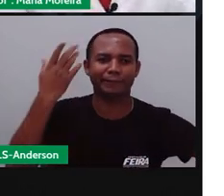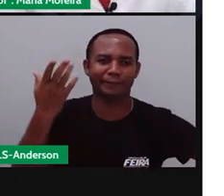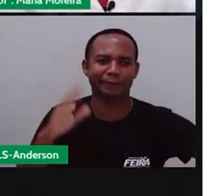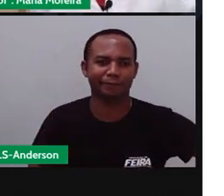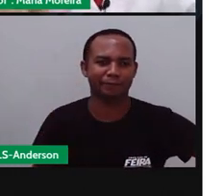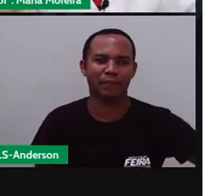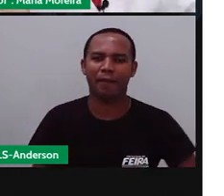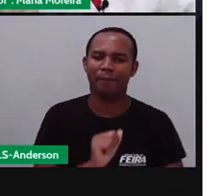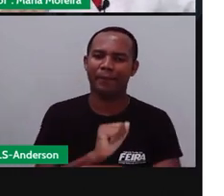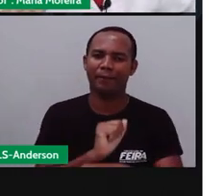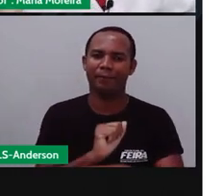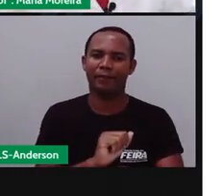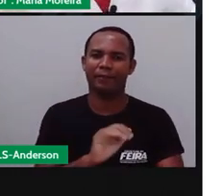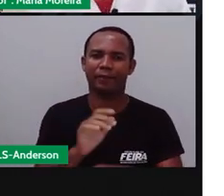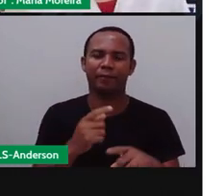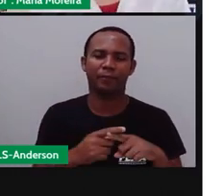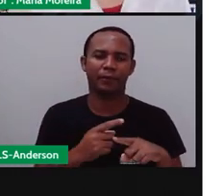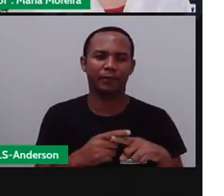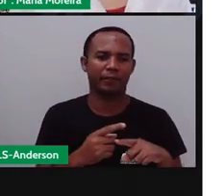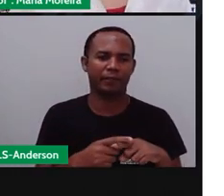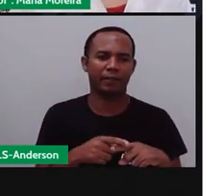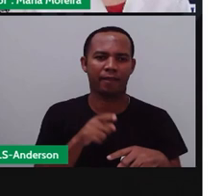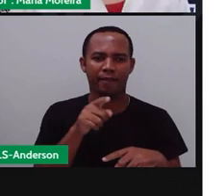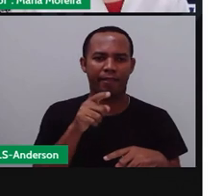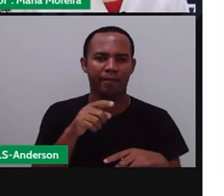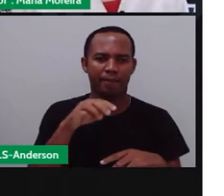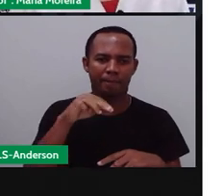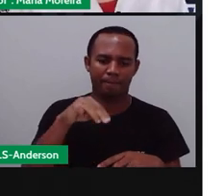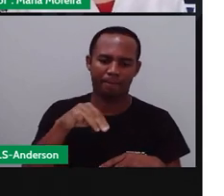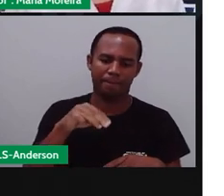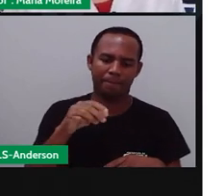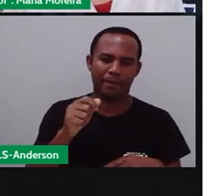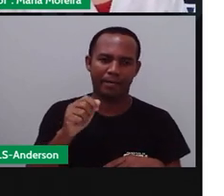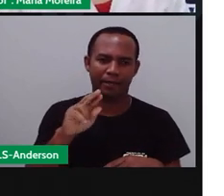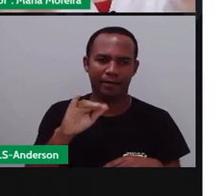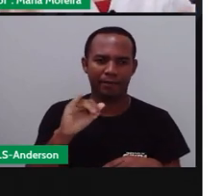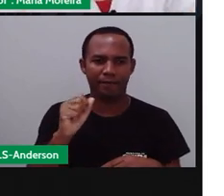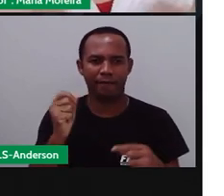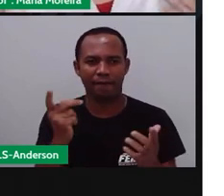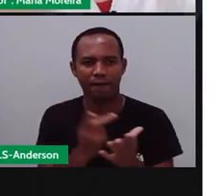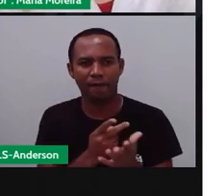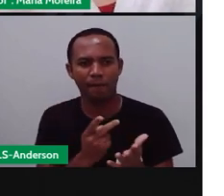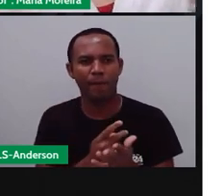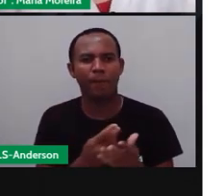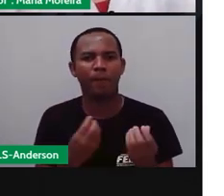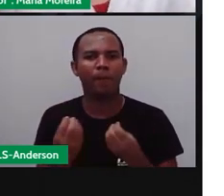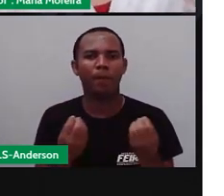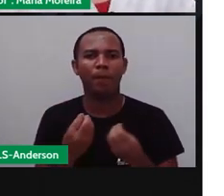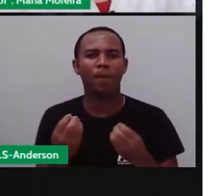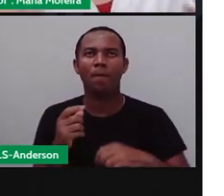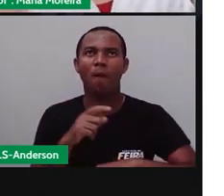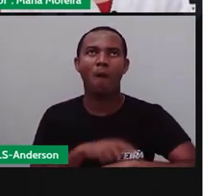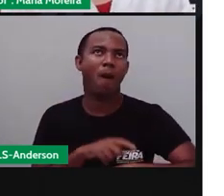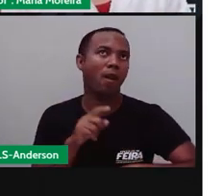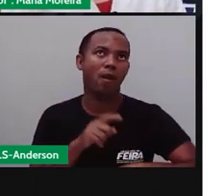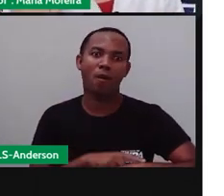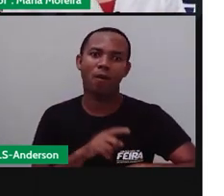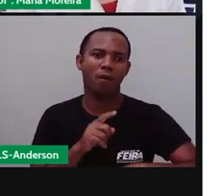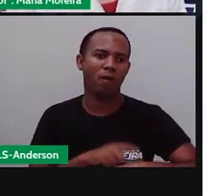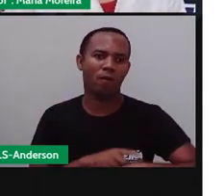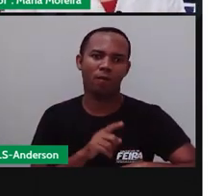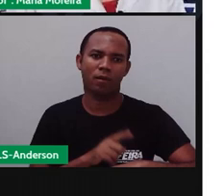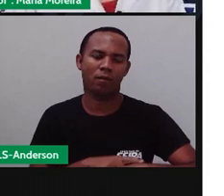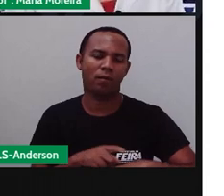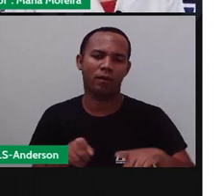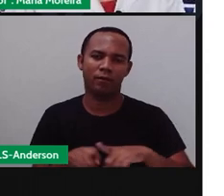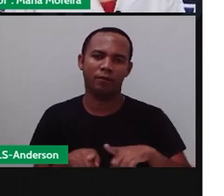a apresentação aqui, porque Maria errou, e vamos começar outra vez? Não, eles ensaiam isso aí por horas e horas e horas, para